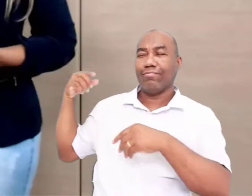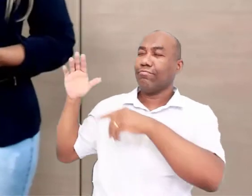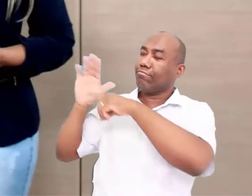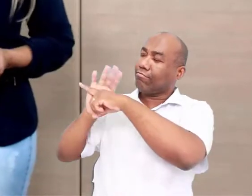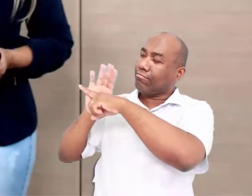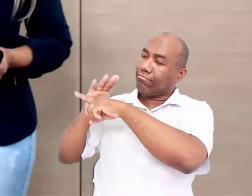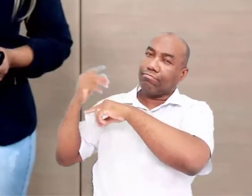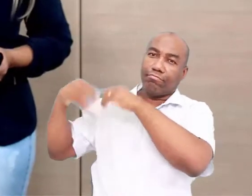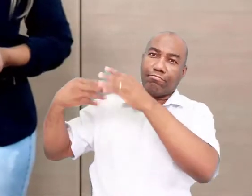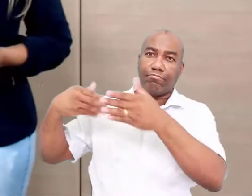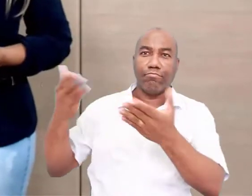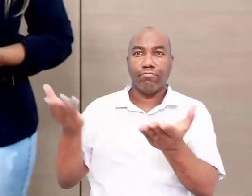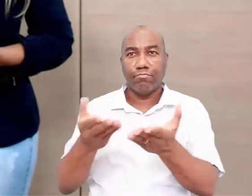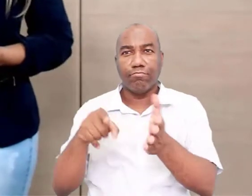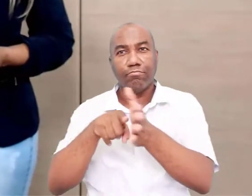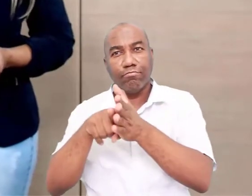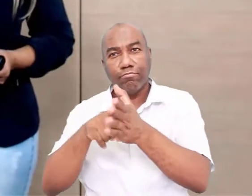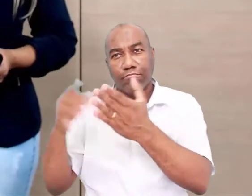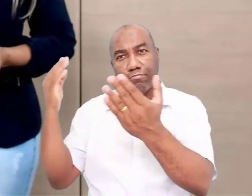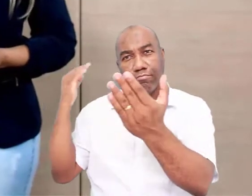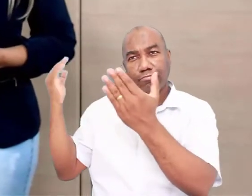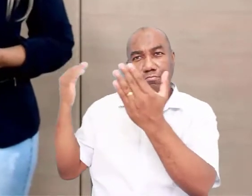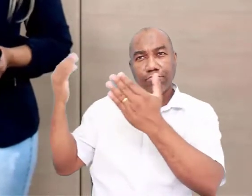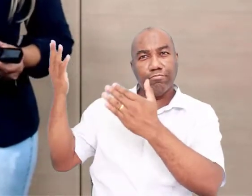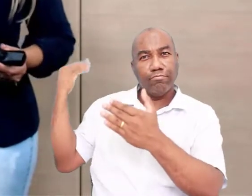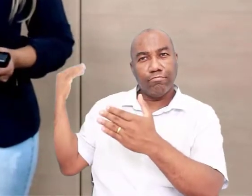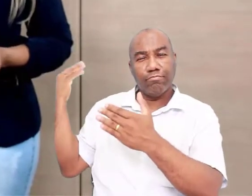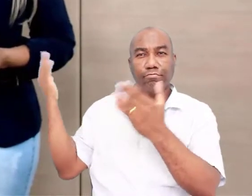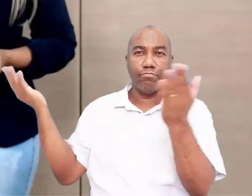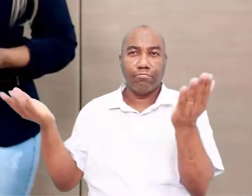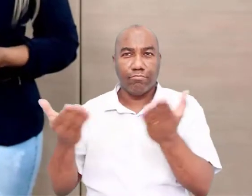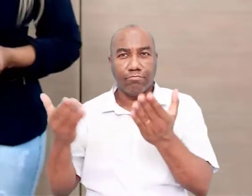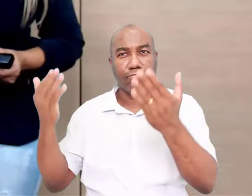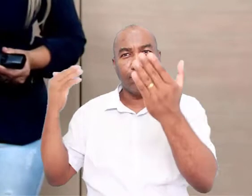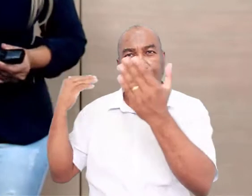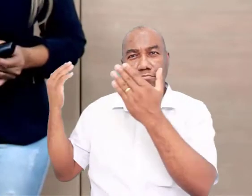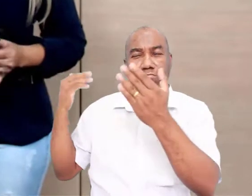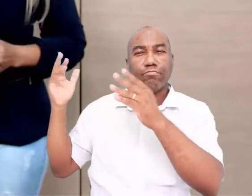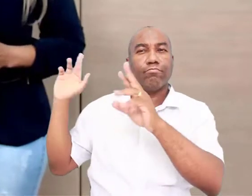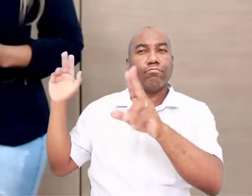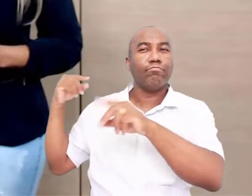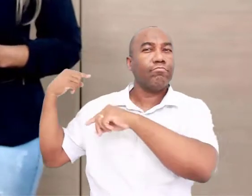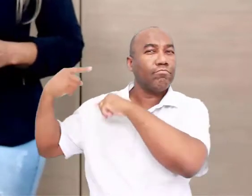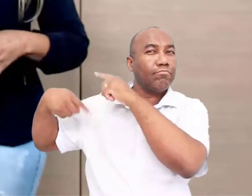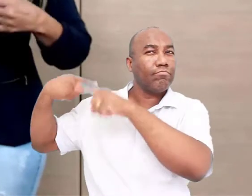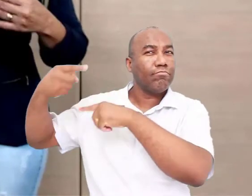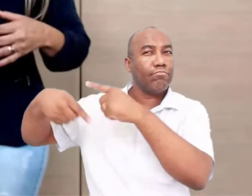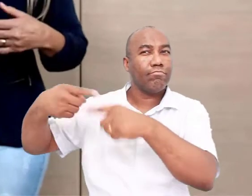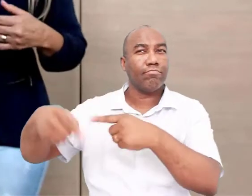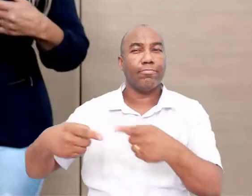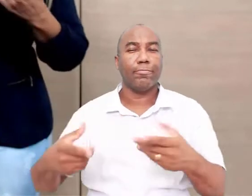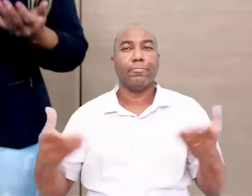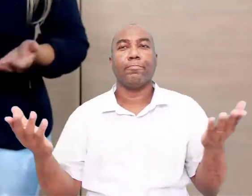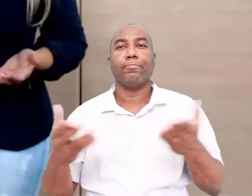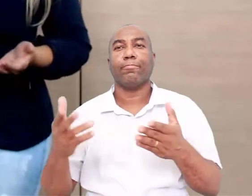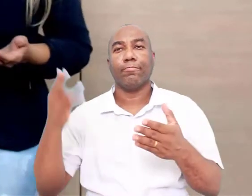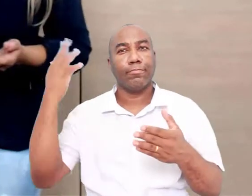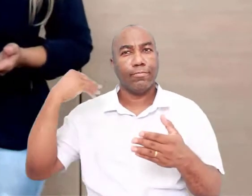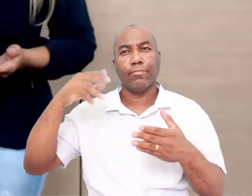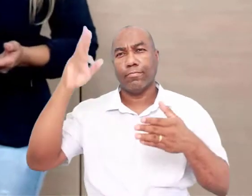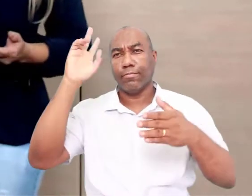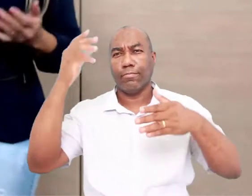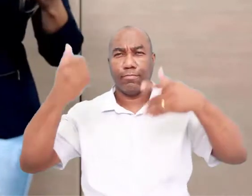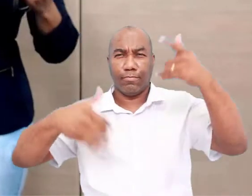hoje, dentro de um processo que a gente chama de linha do tempo, que é um processo histórico. Então, na aula anterior, nós vimos tudo isso.